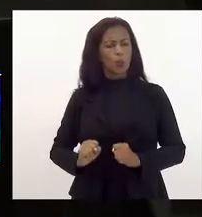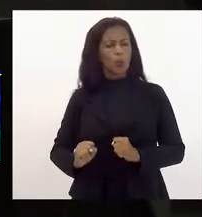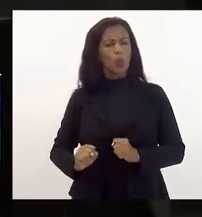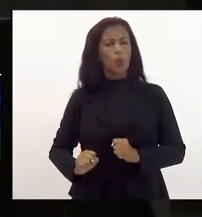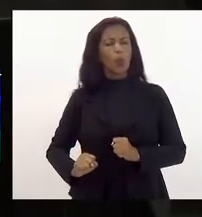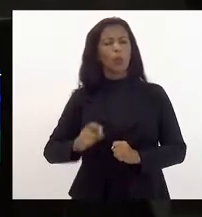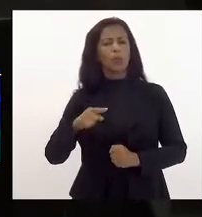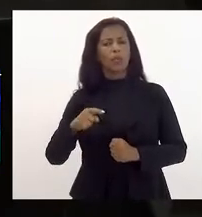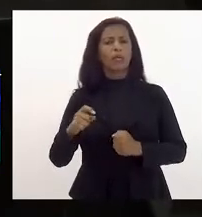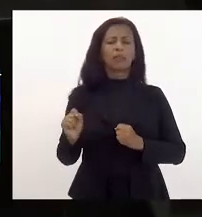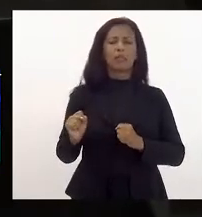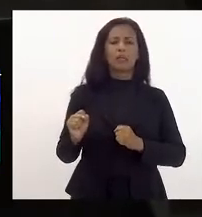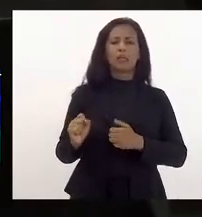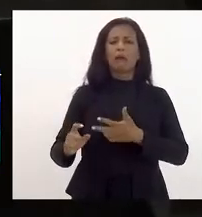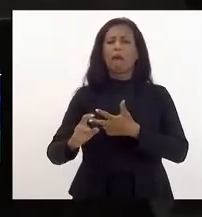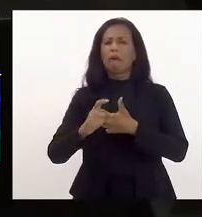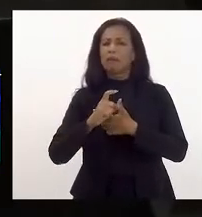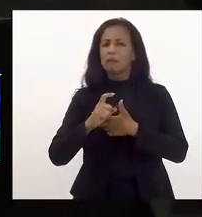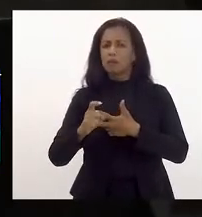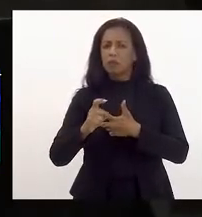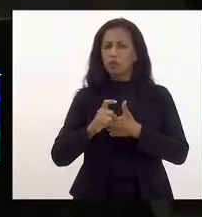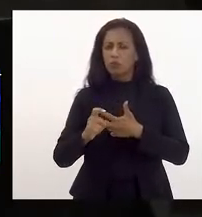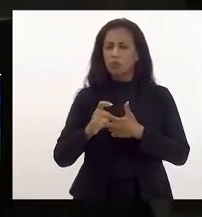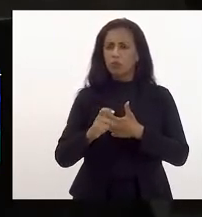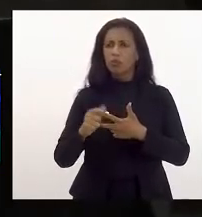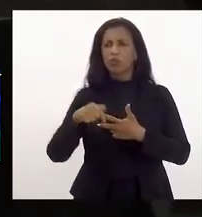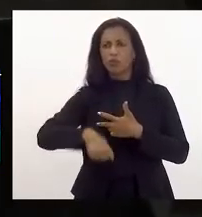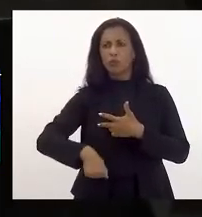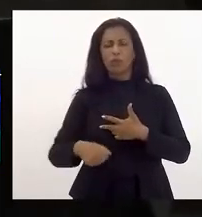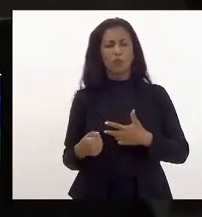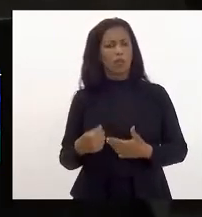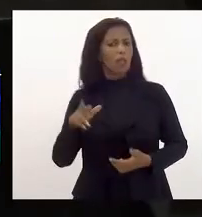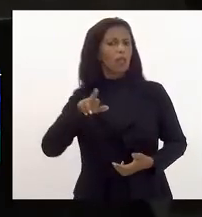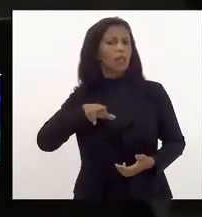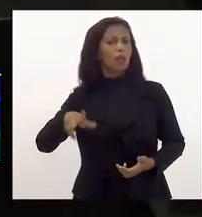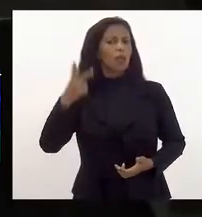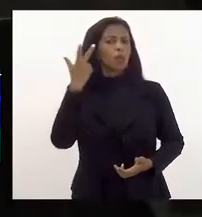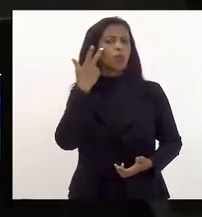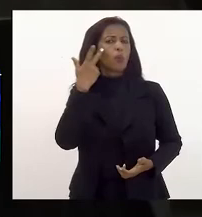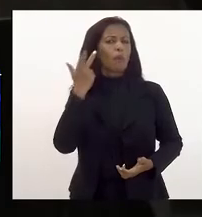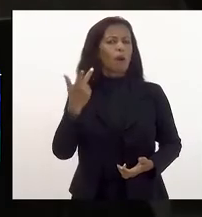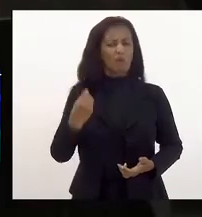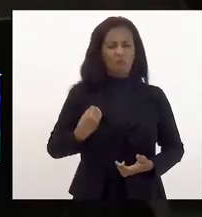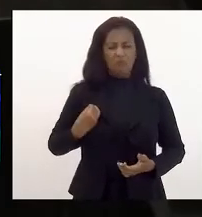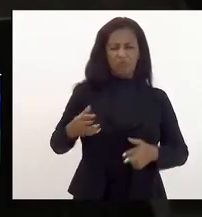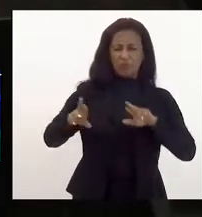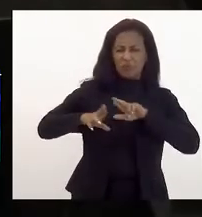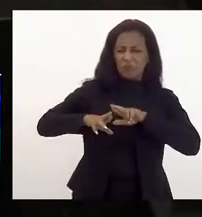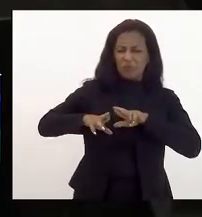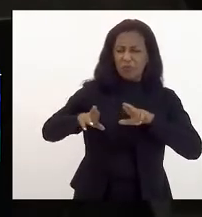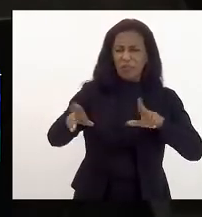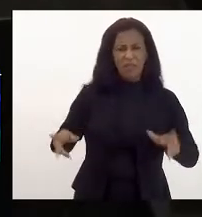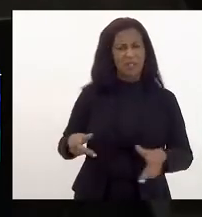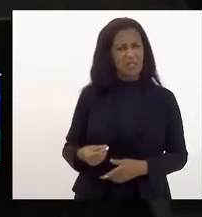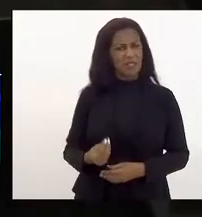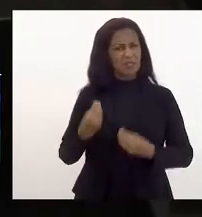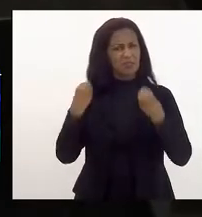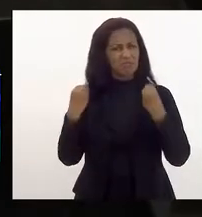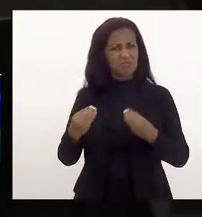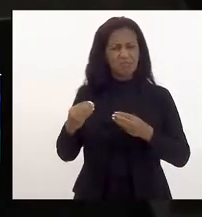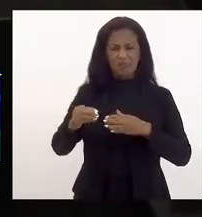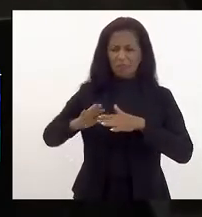poderes constituídos do estado não é normal não é normal que se viva de forma tão diferente tão discrepante